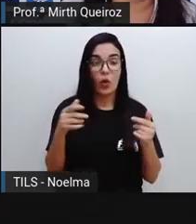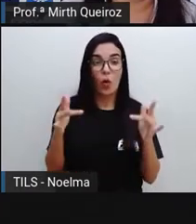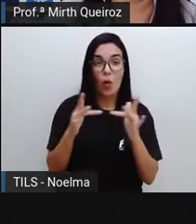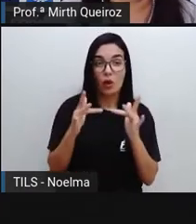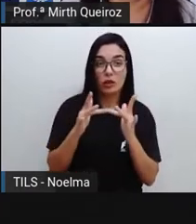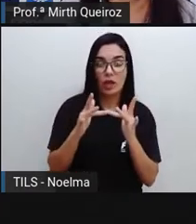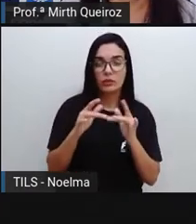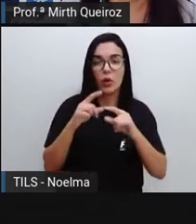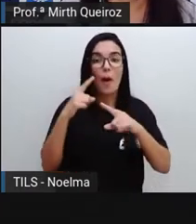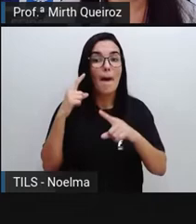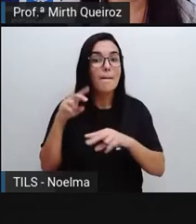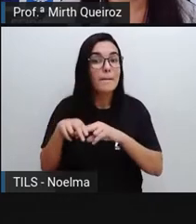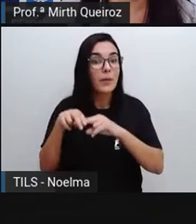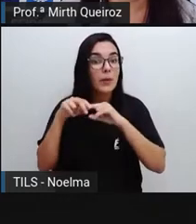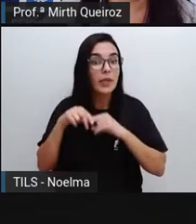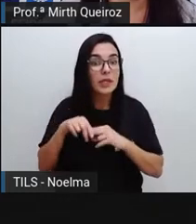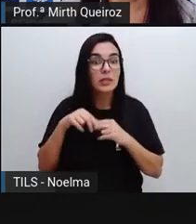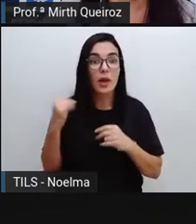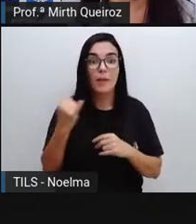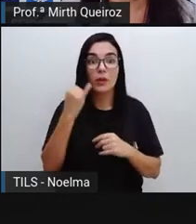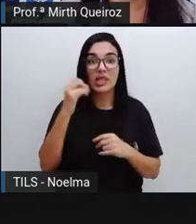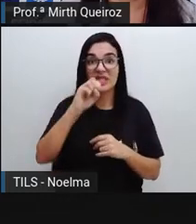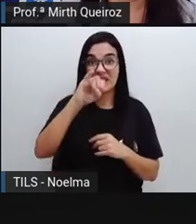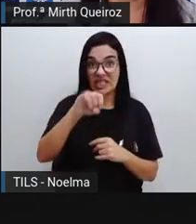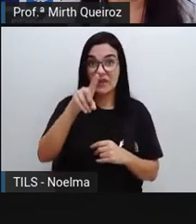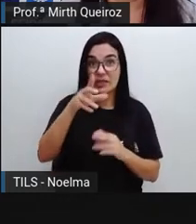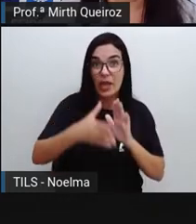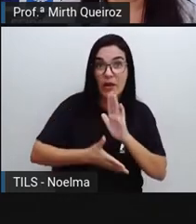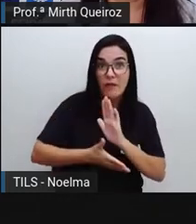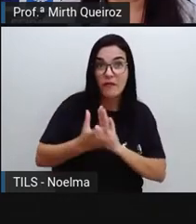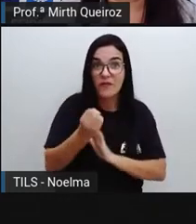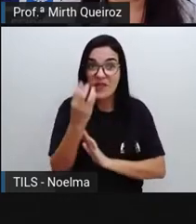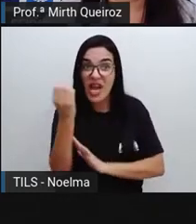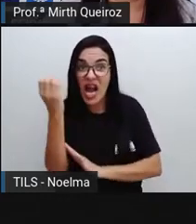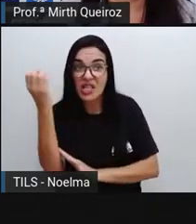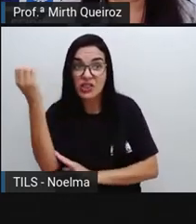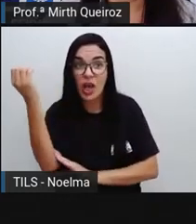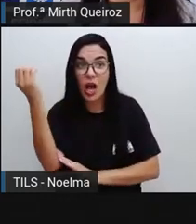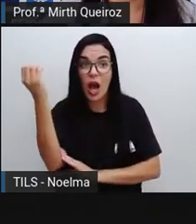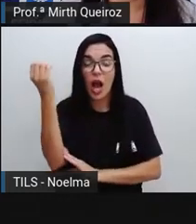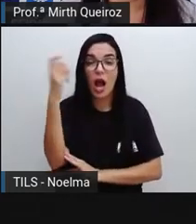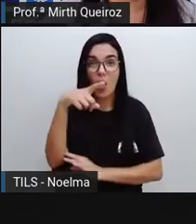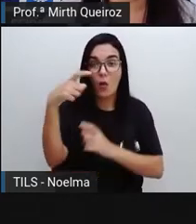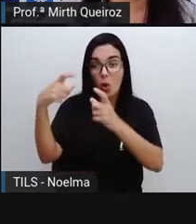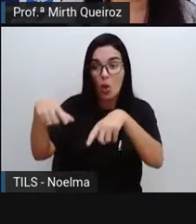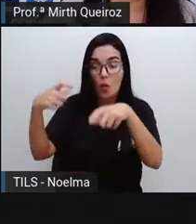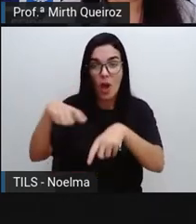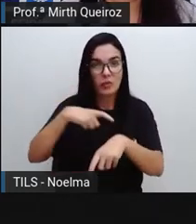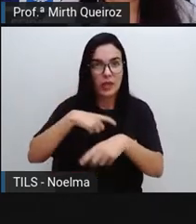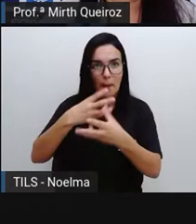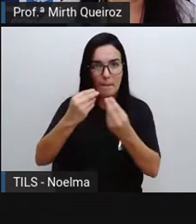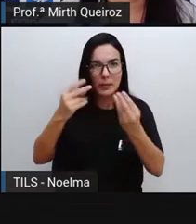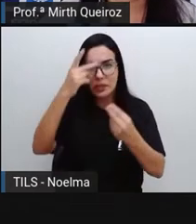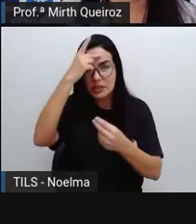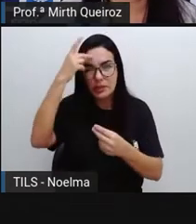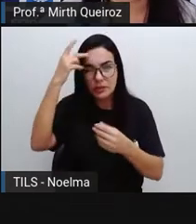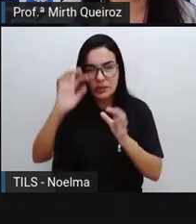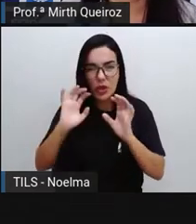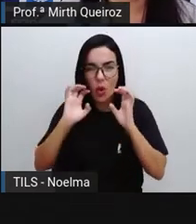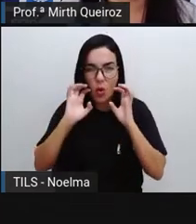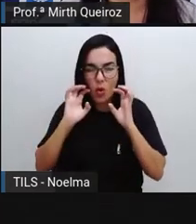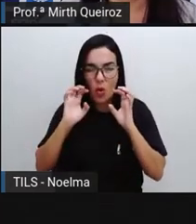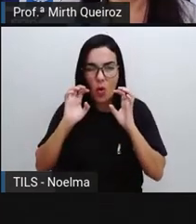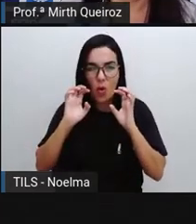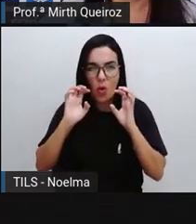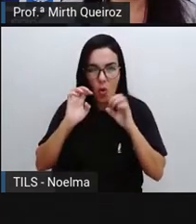gente viaja, principalmente para um local onde há uma grande quantidade de pessoas com essa